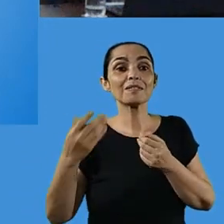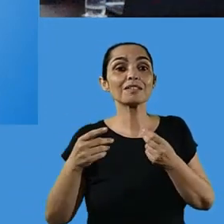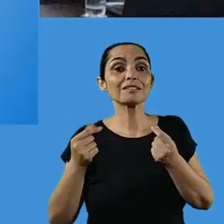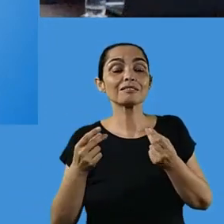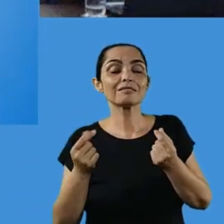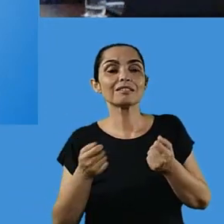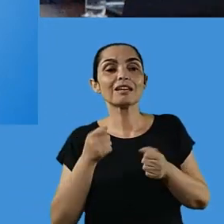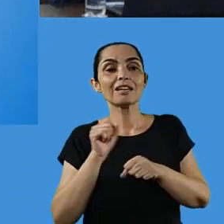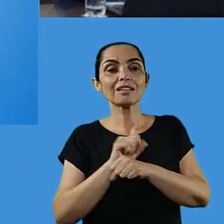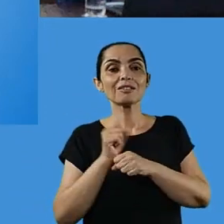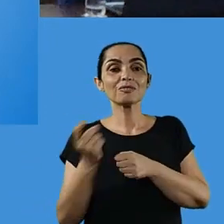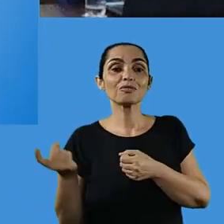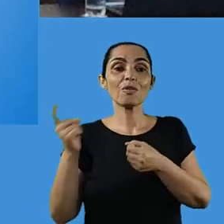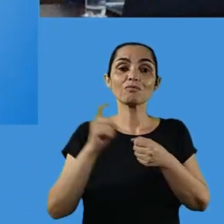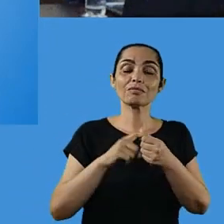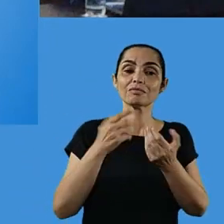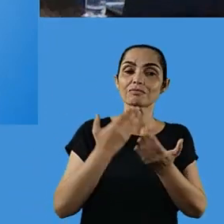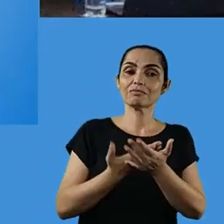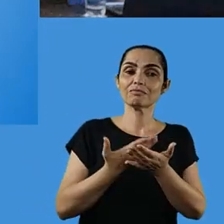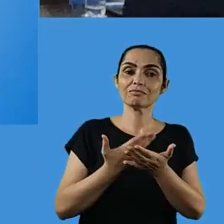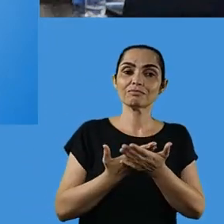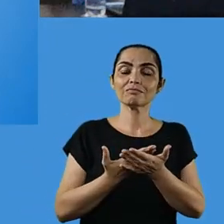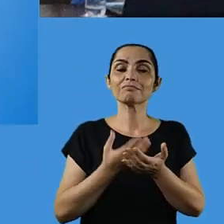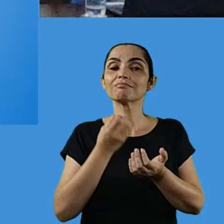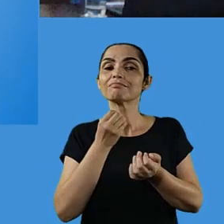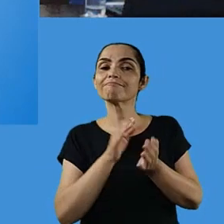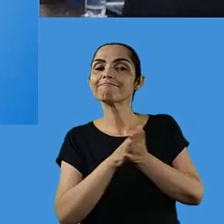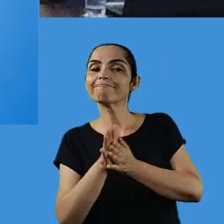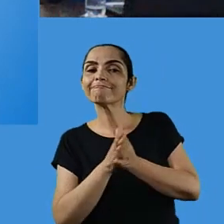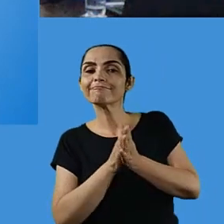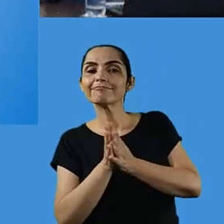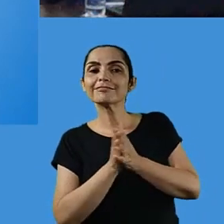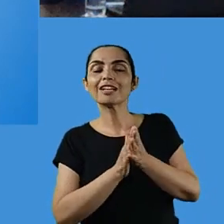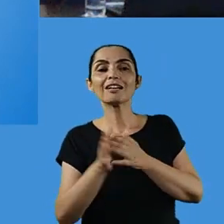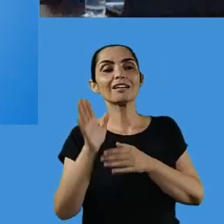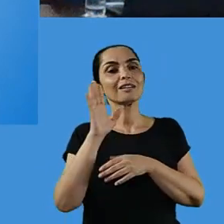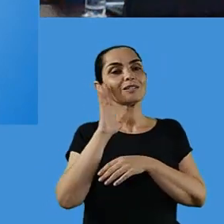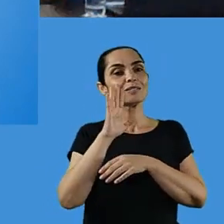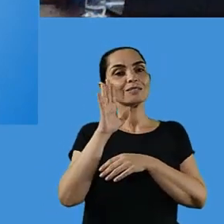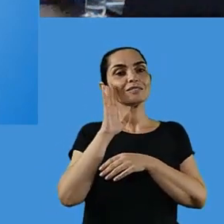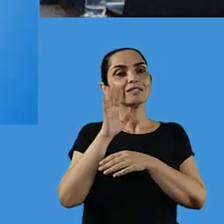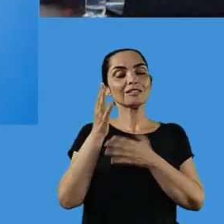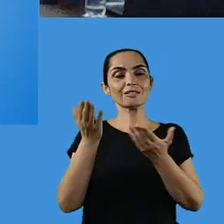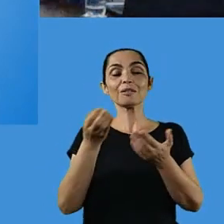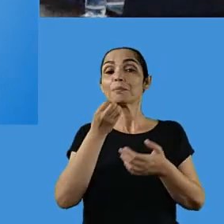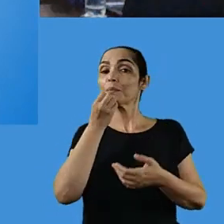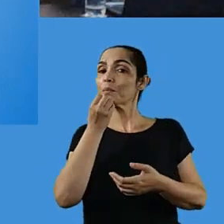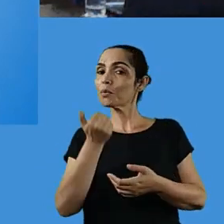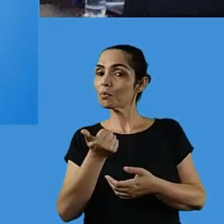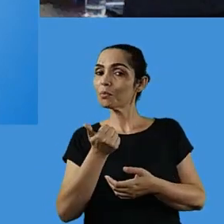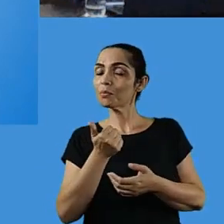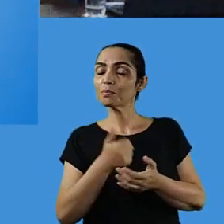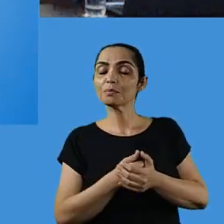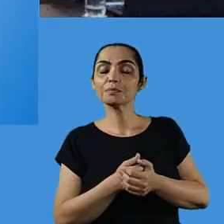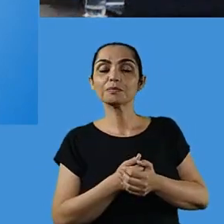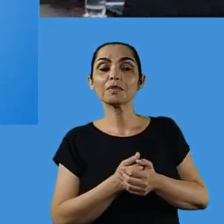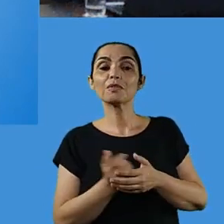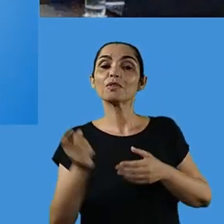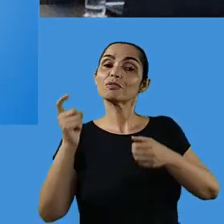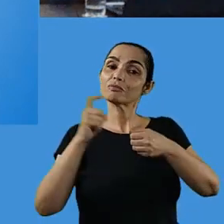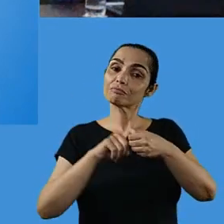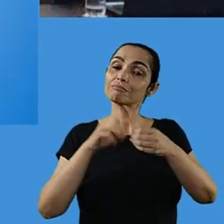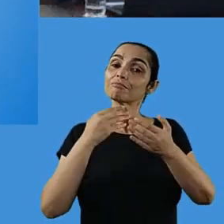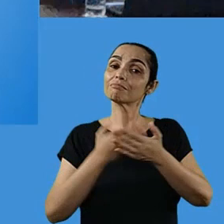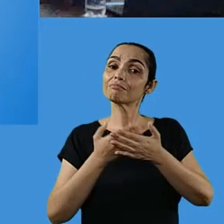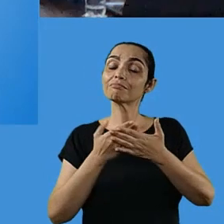naquele gostinho de, vai me dar uma vontade de voltar, esse a fazer, despertar isso nesse jovem, nesse idoso.